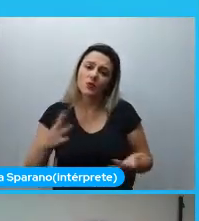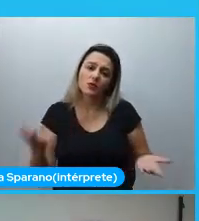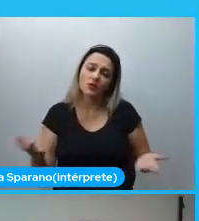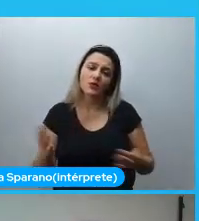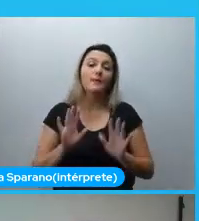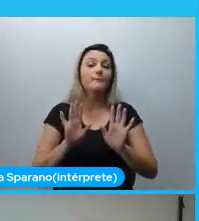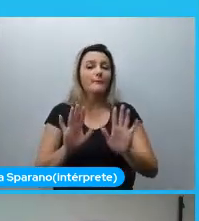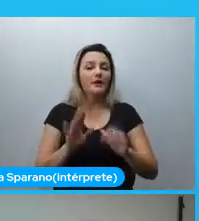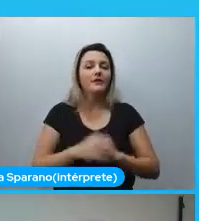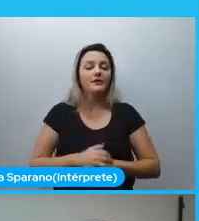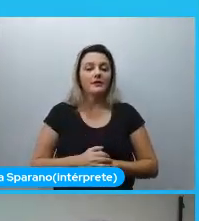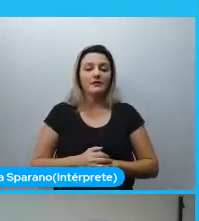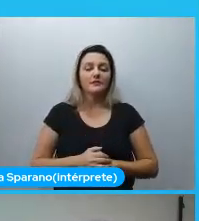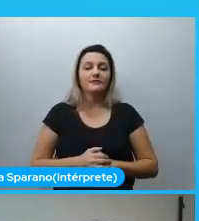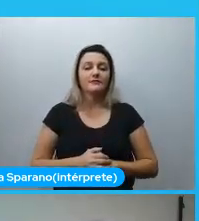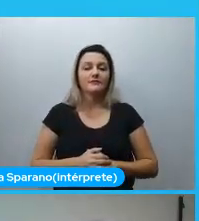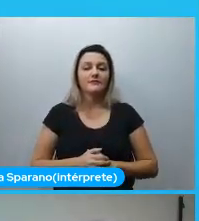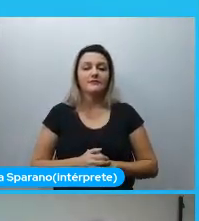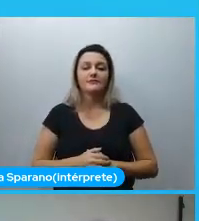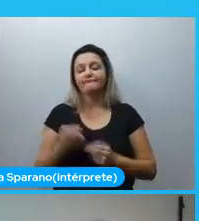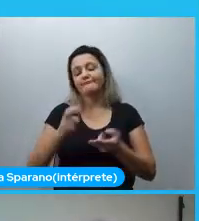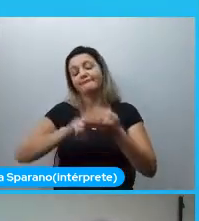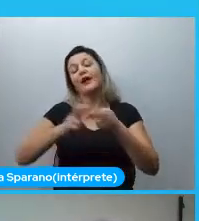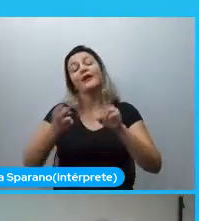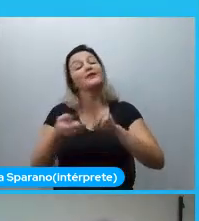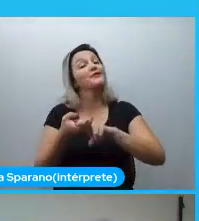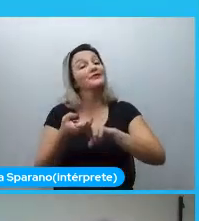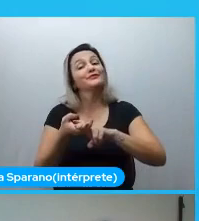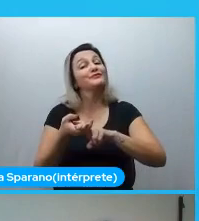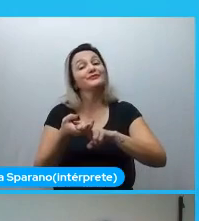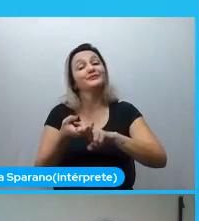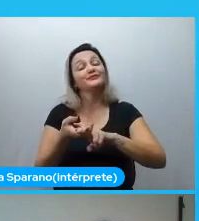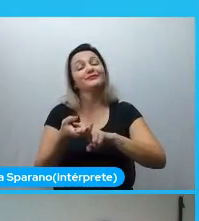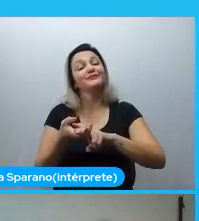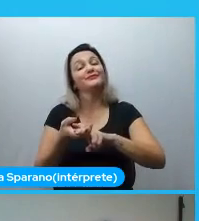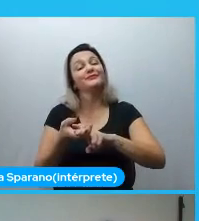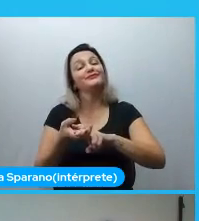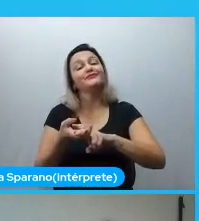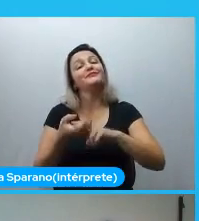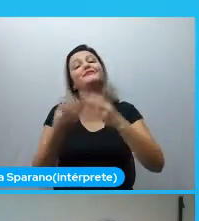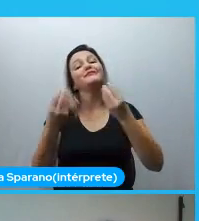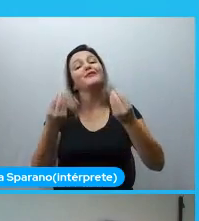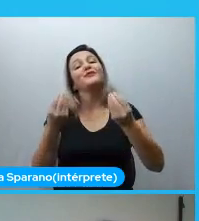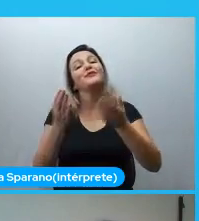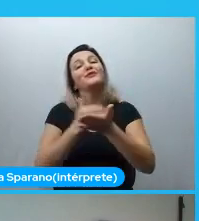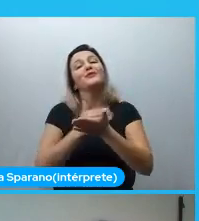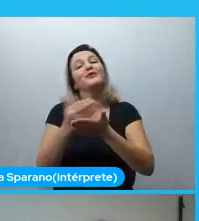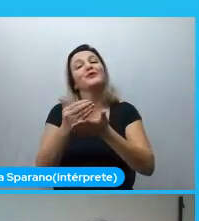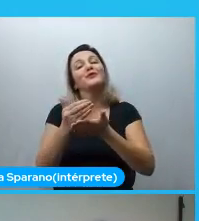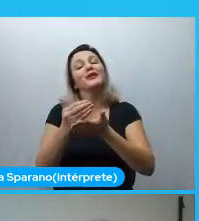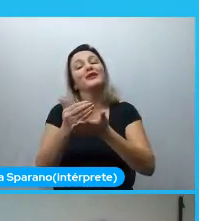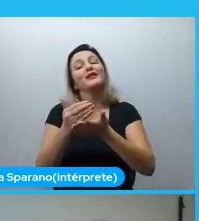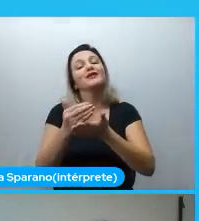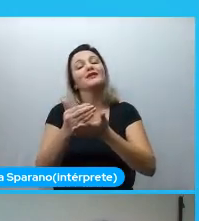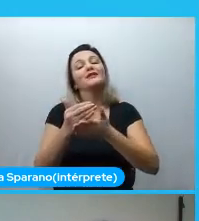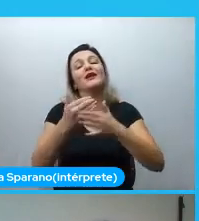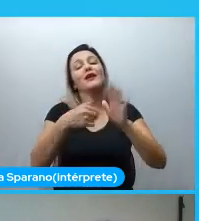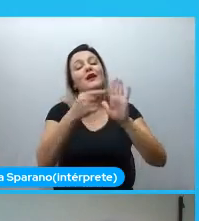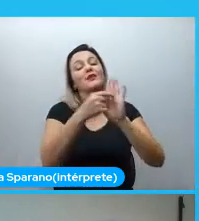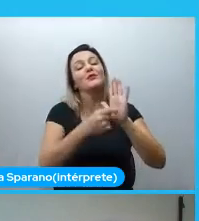Mas, mas e Python, né? O que é que eu usaria, para onde eu deveria começar? Se eu quero começar a programar,